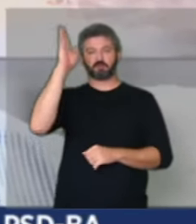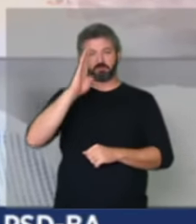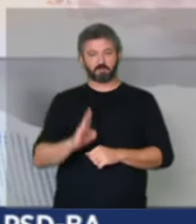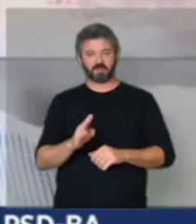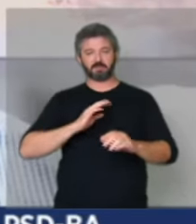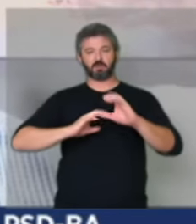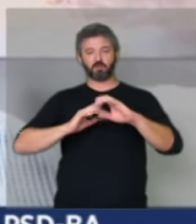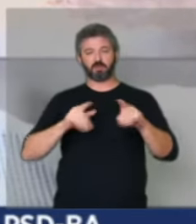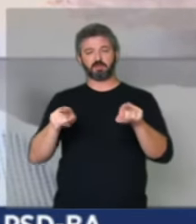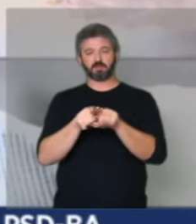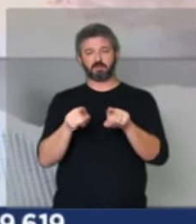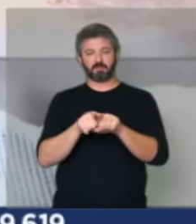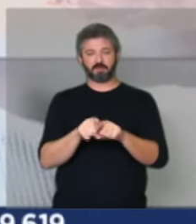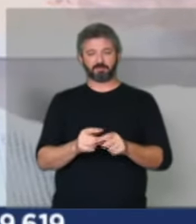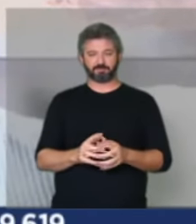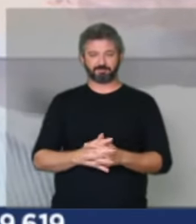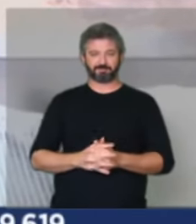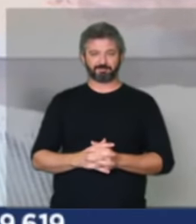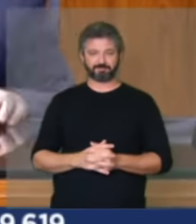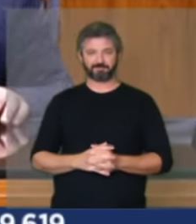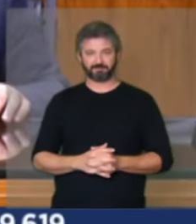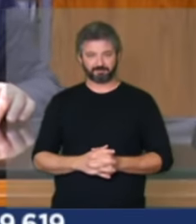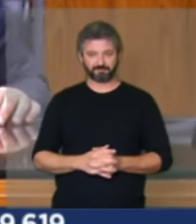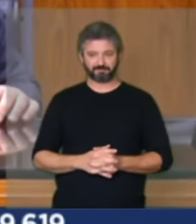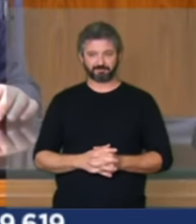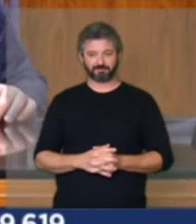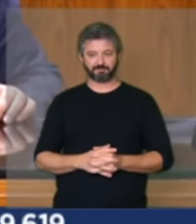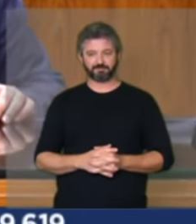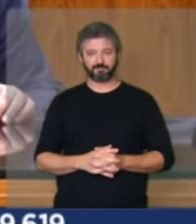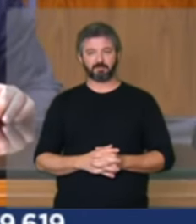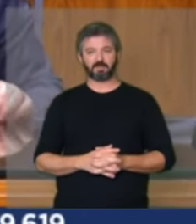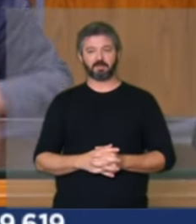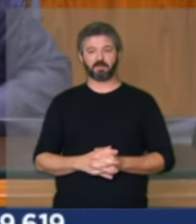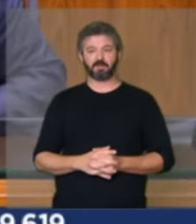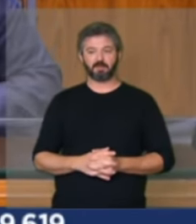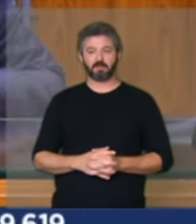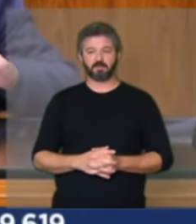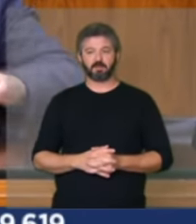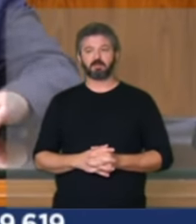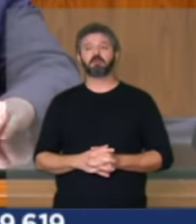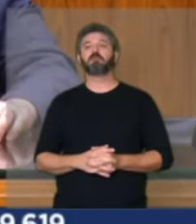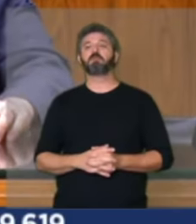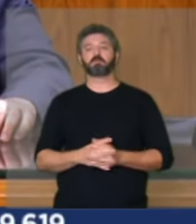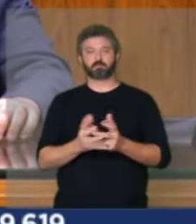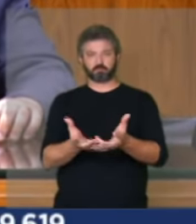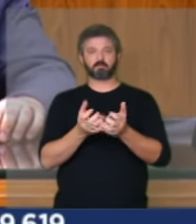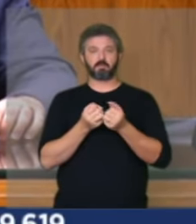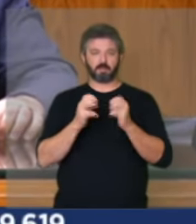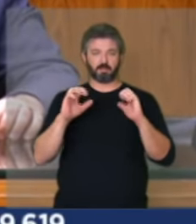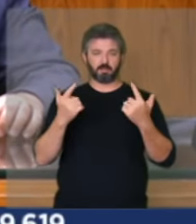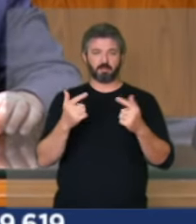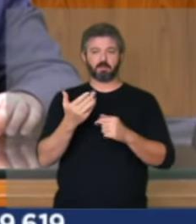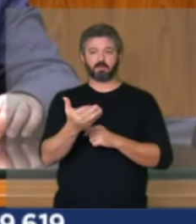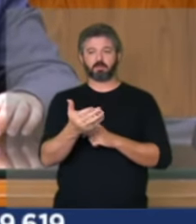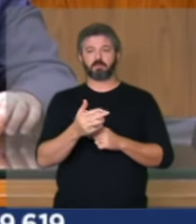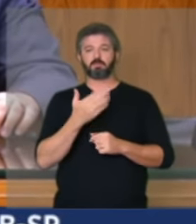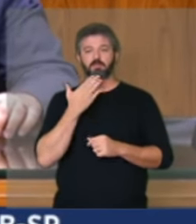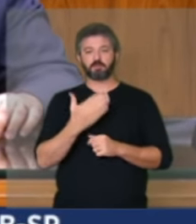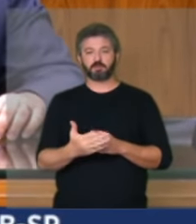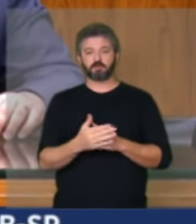casa na Boa do Brasil muito obrigado deputado charles será atendido o pedido de vossa excelência